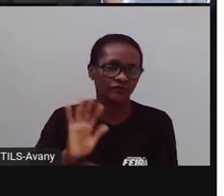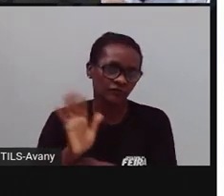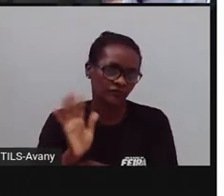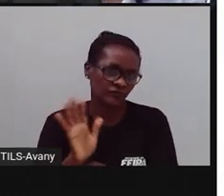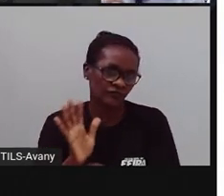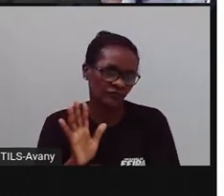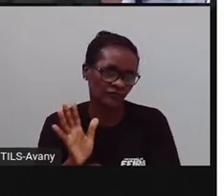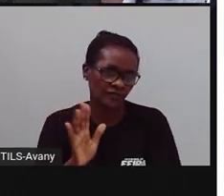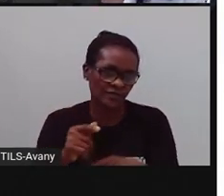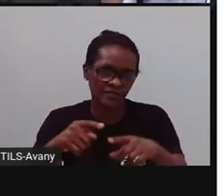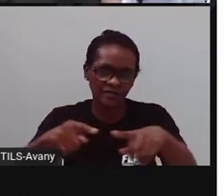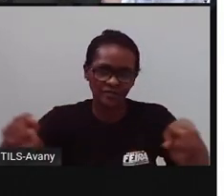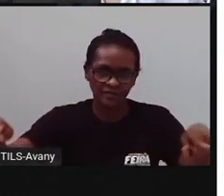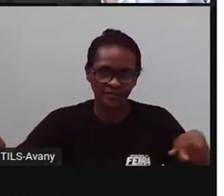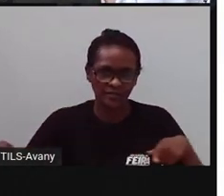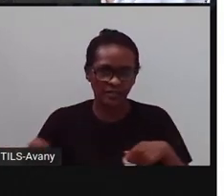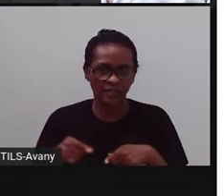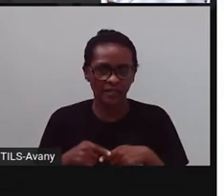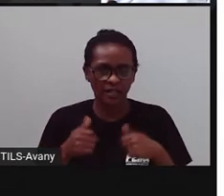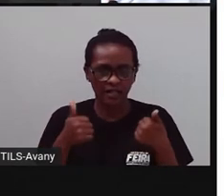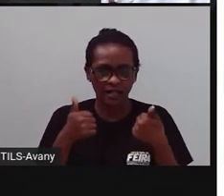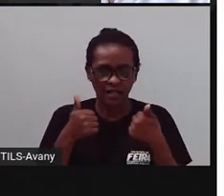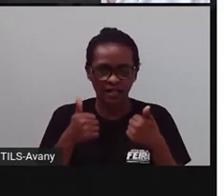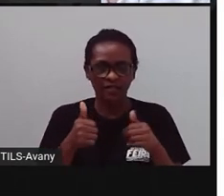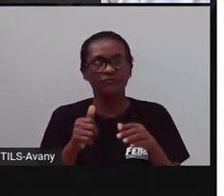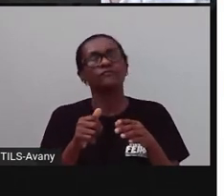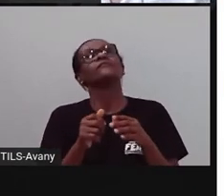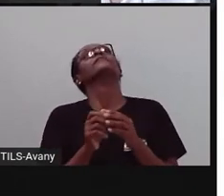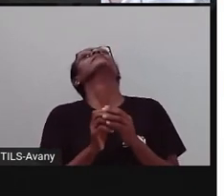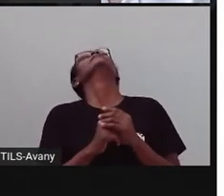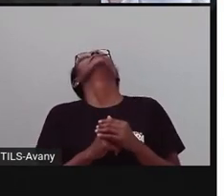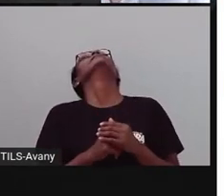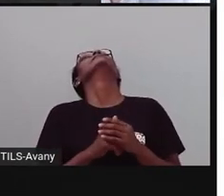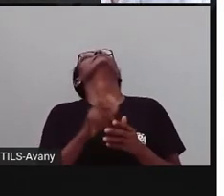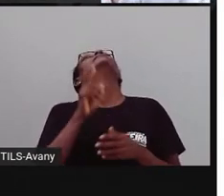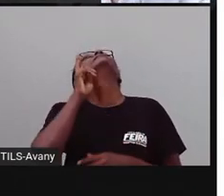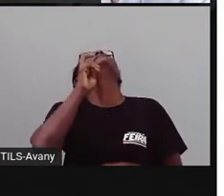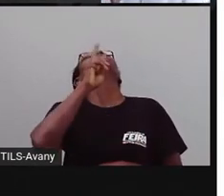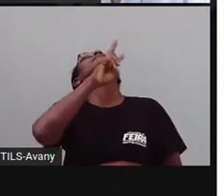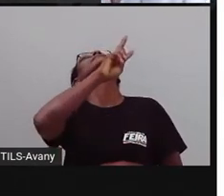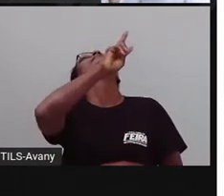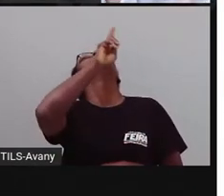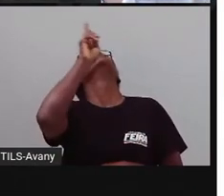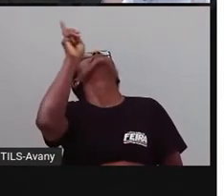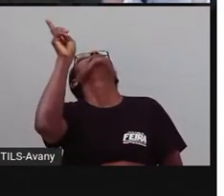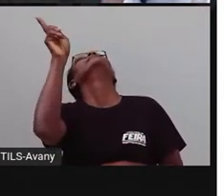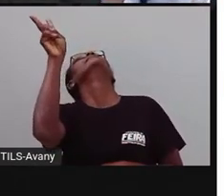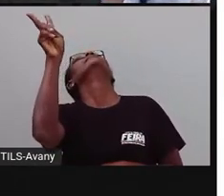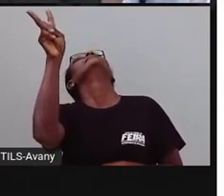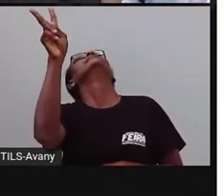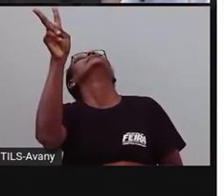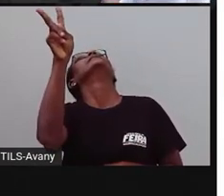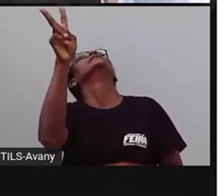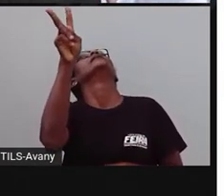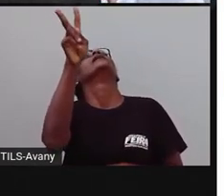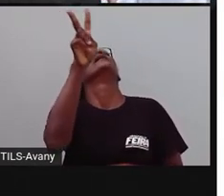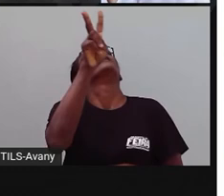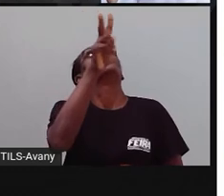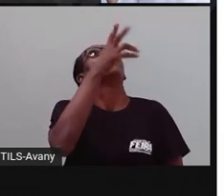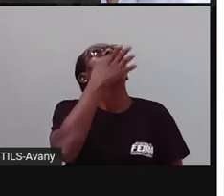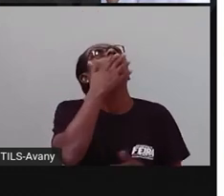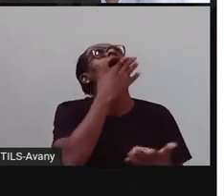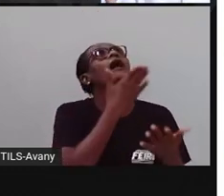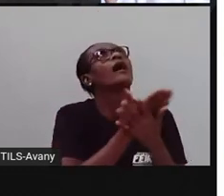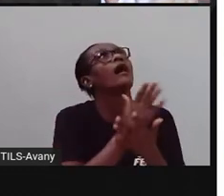Tem uma sala bacana lá. Você fica deitado assim, ó. E aí, você fica olhando o teto. A projeção, o filme, passa